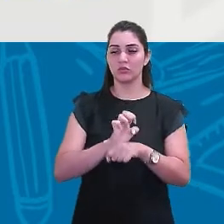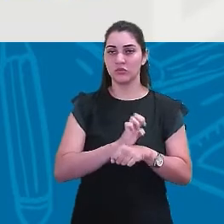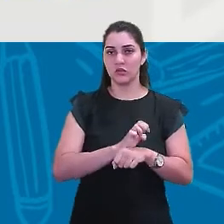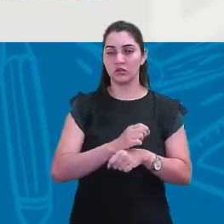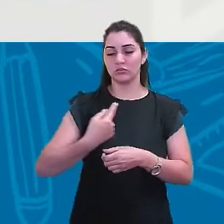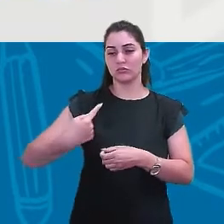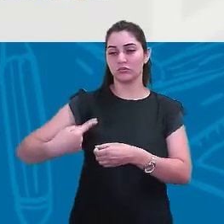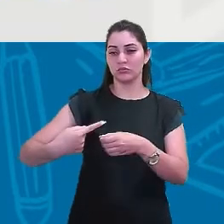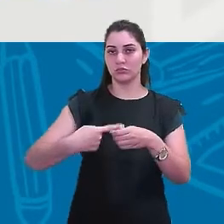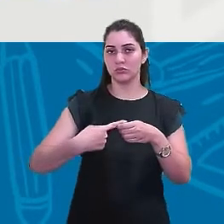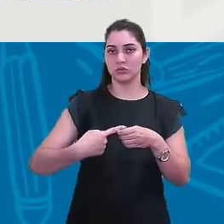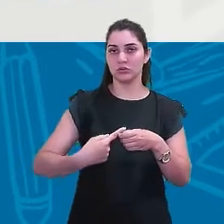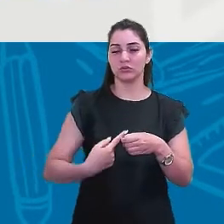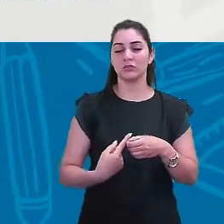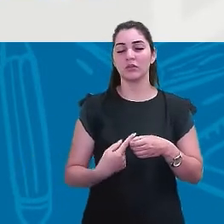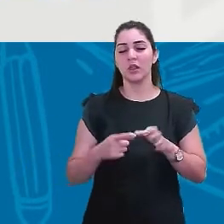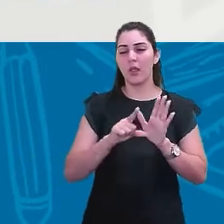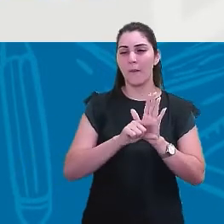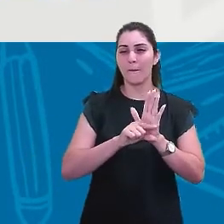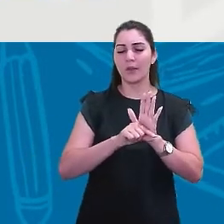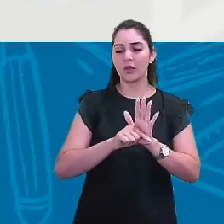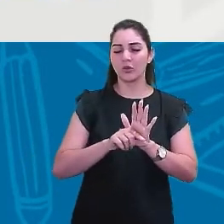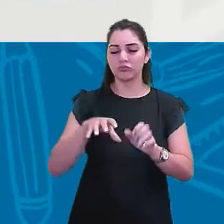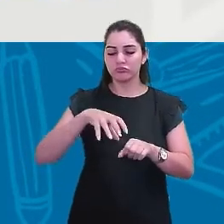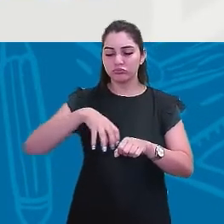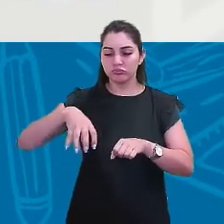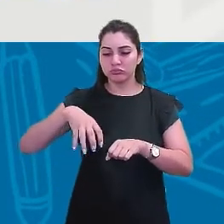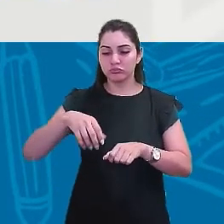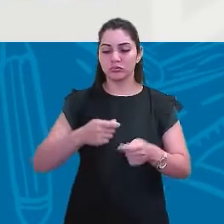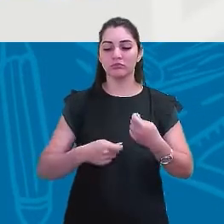divisão política administrativa, né?